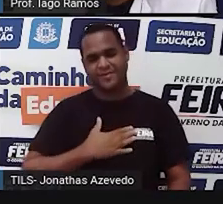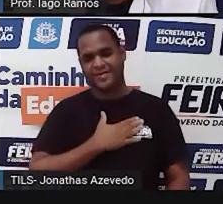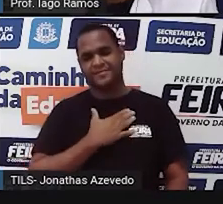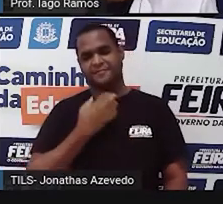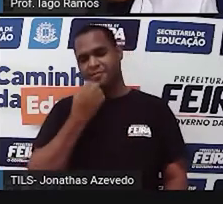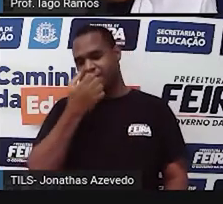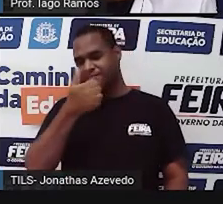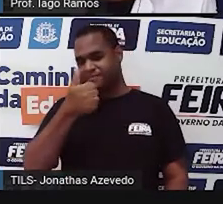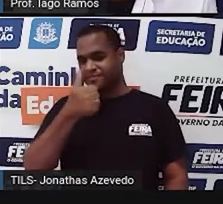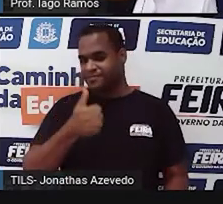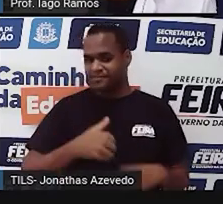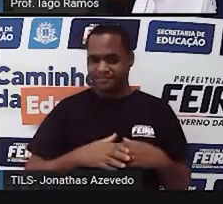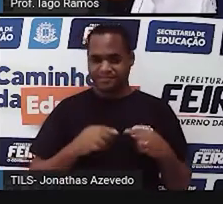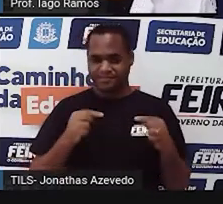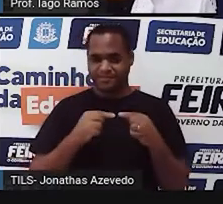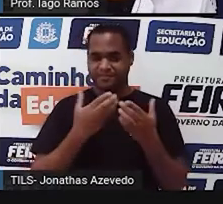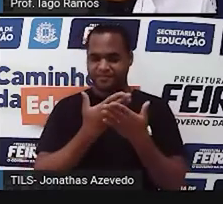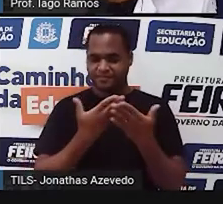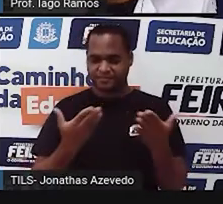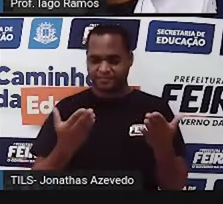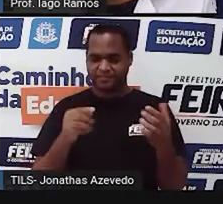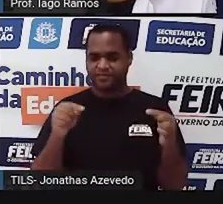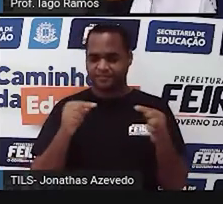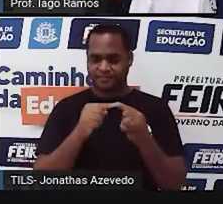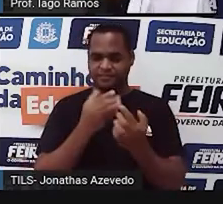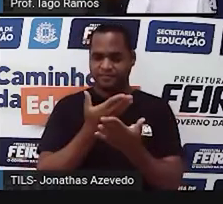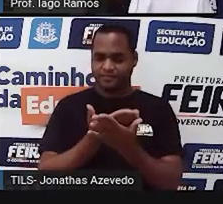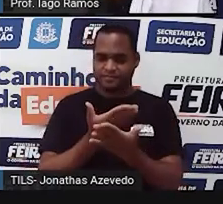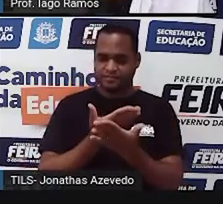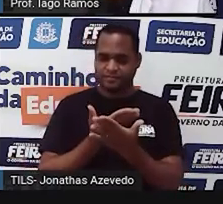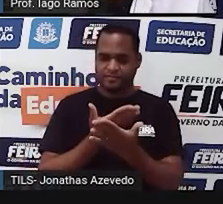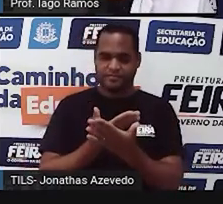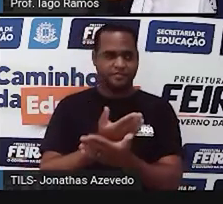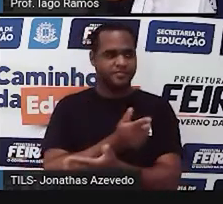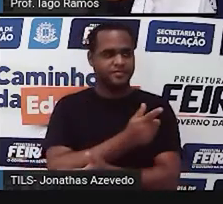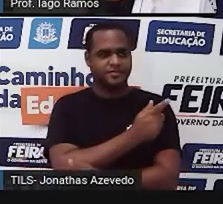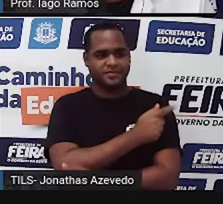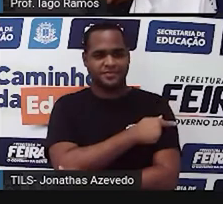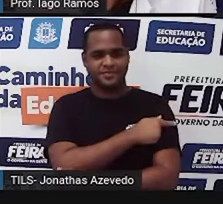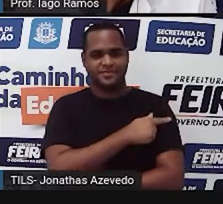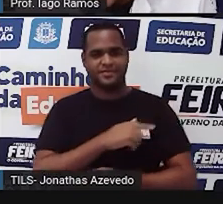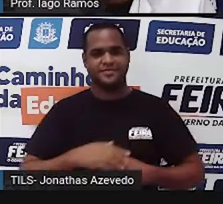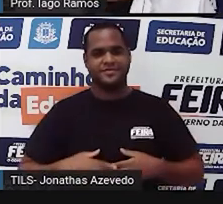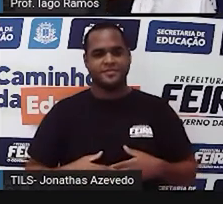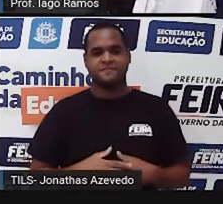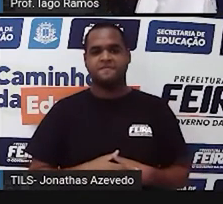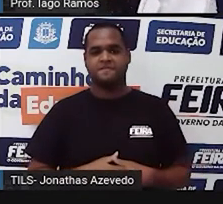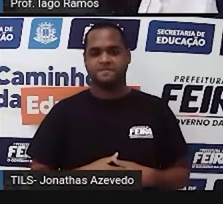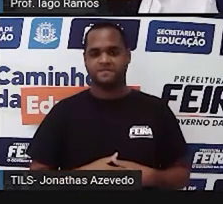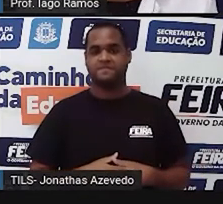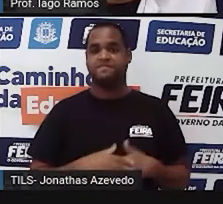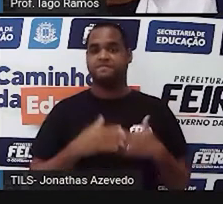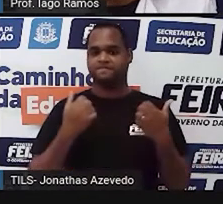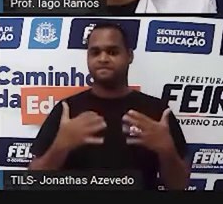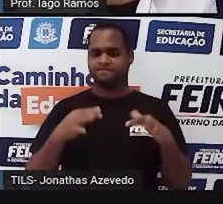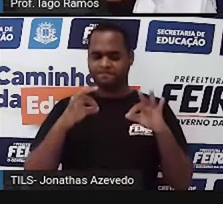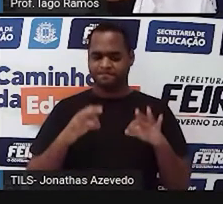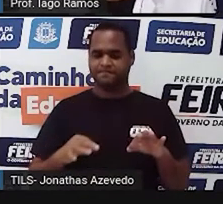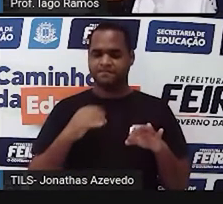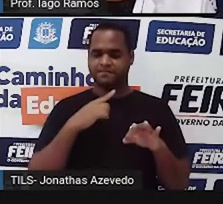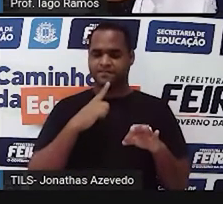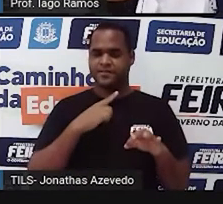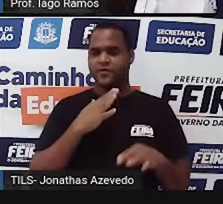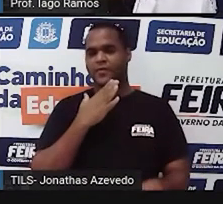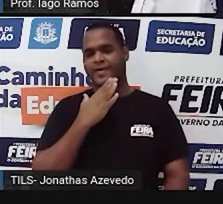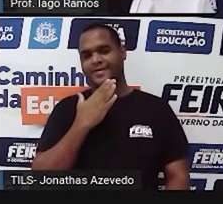Essa aula é pra você que é estudante do sétimo ano e você com certeza já me